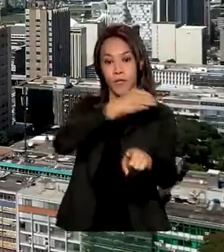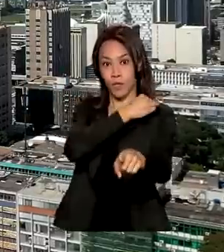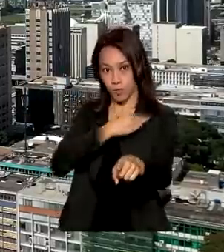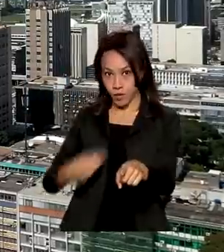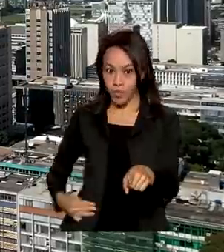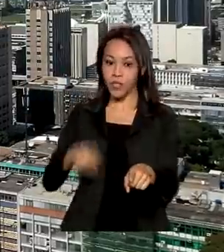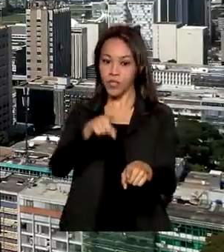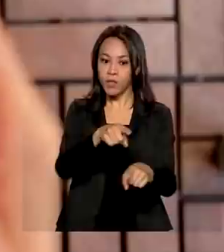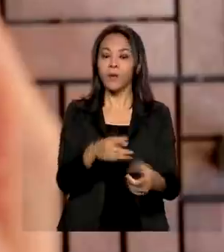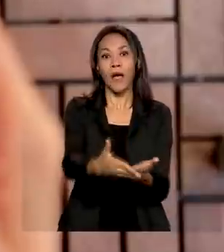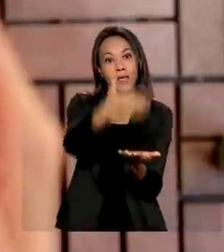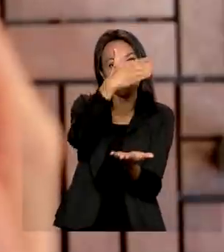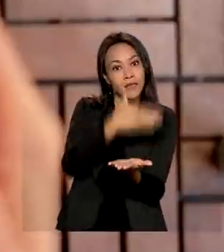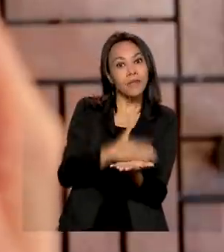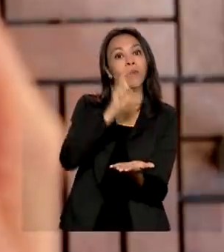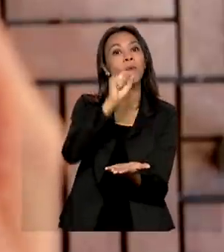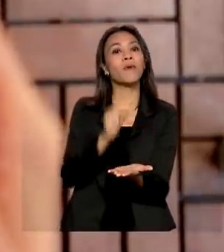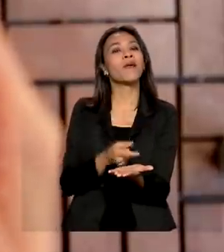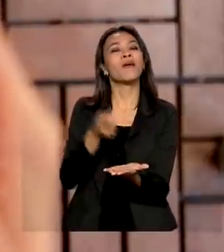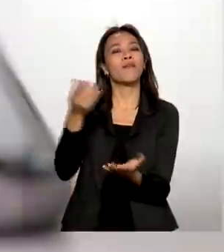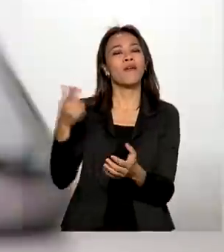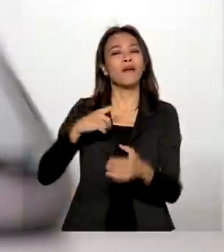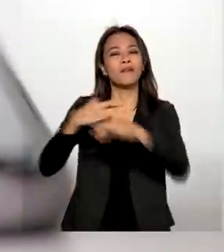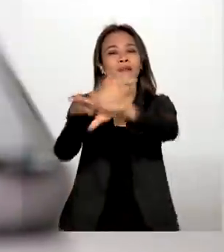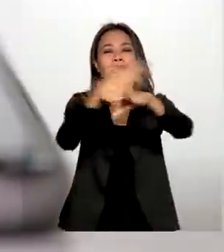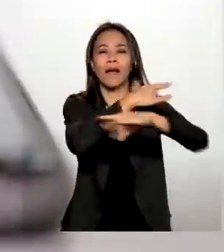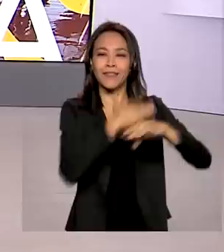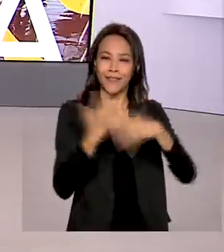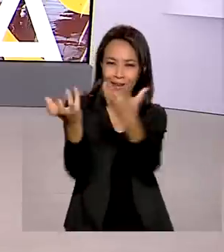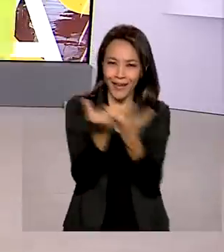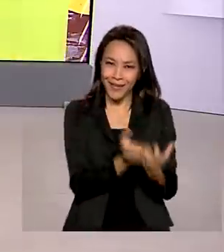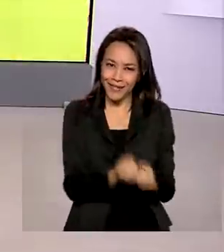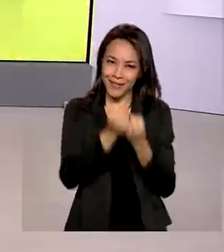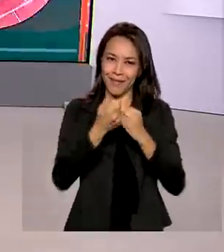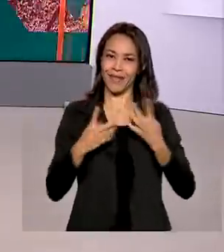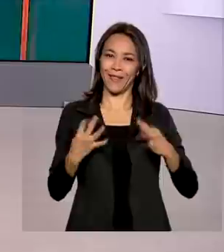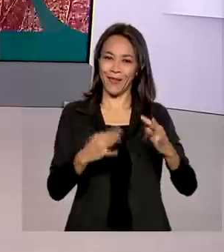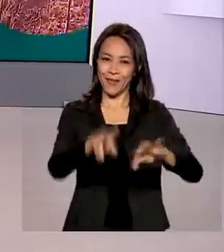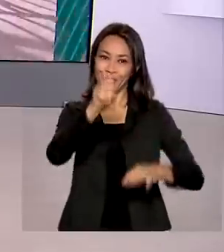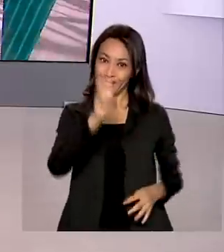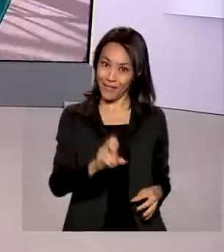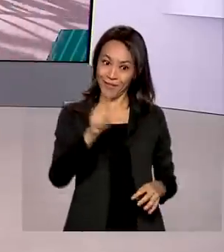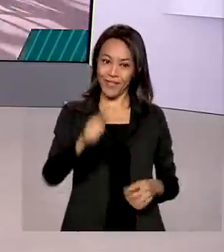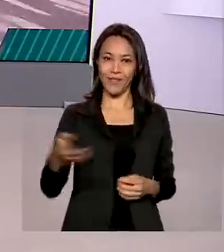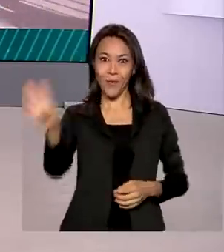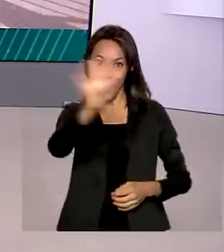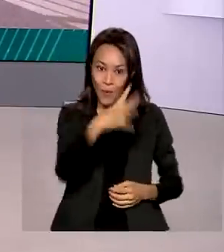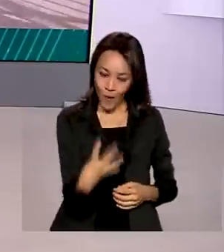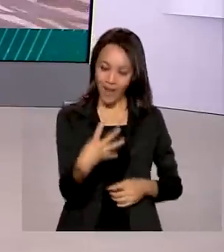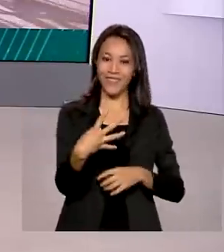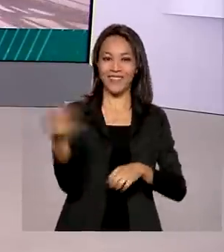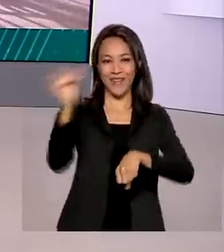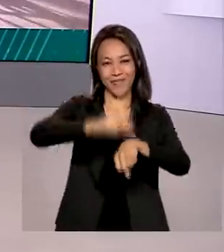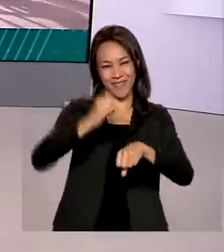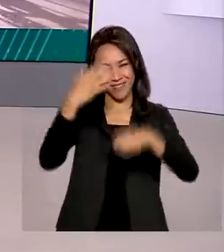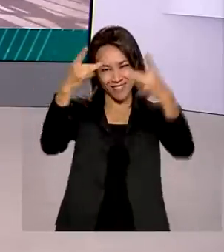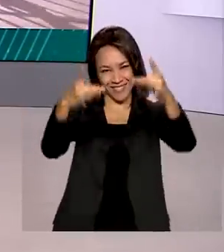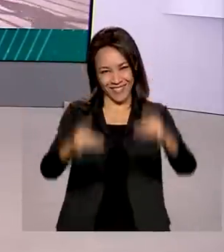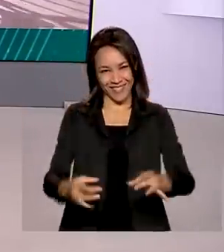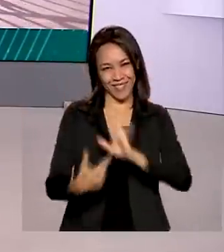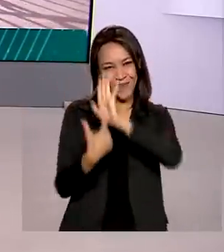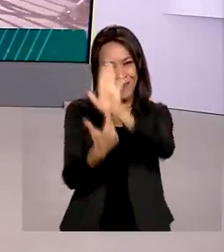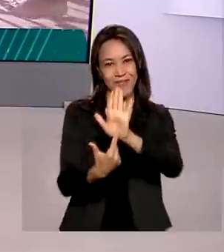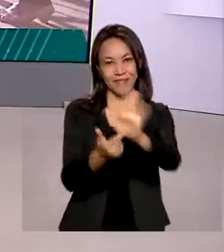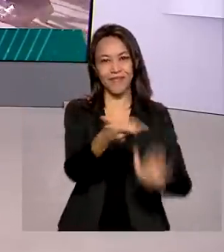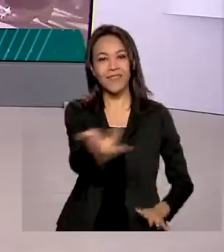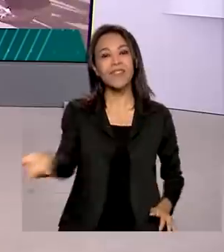próximas cidades que vão receber a tecnologia 5G. São quatro capitais os detalhes daqui a pouco para você. A